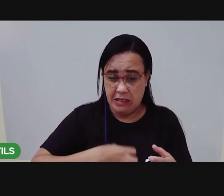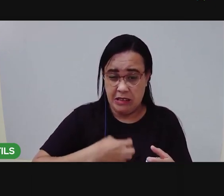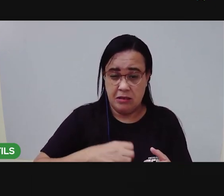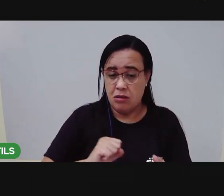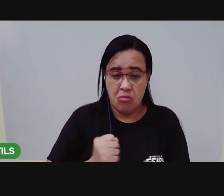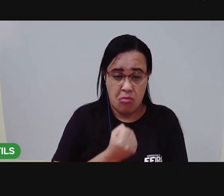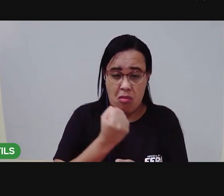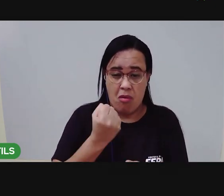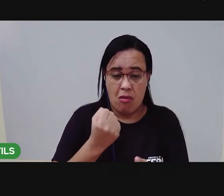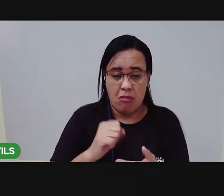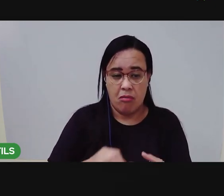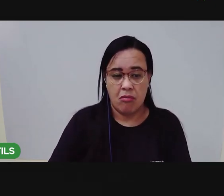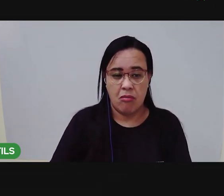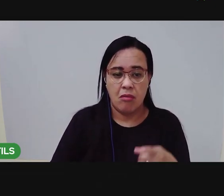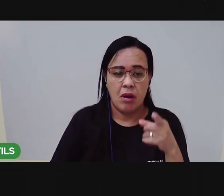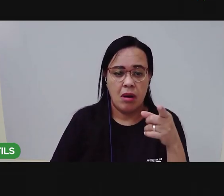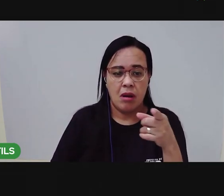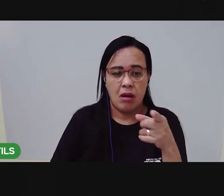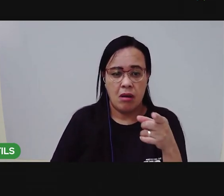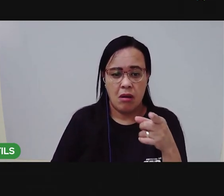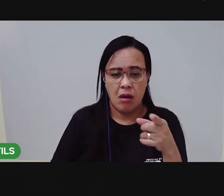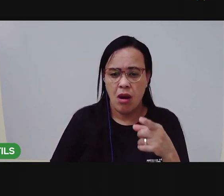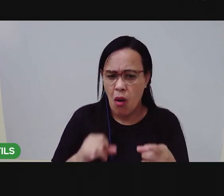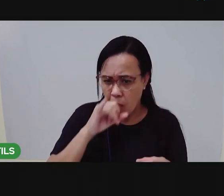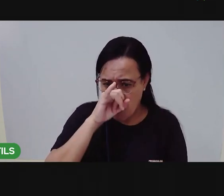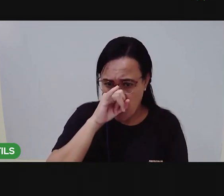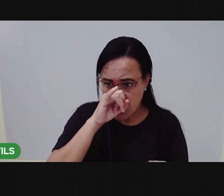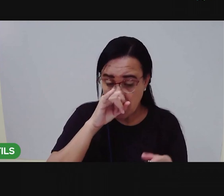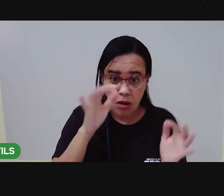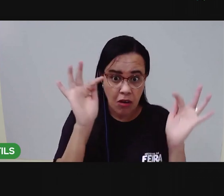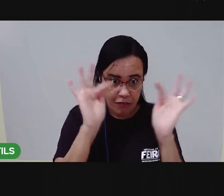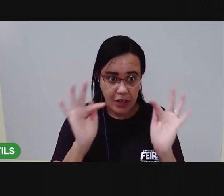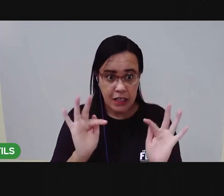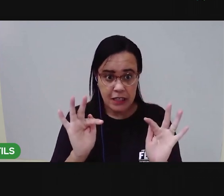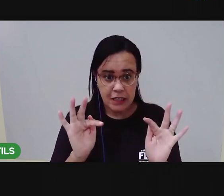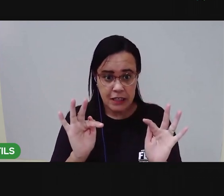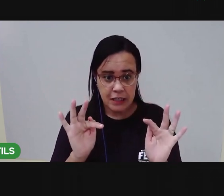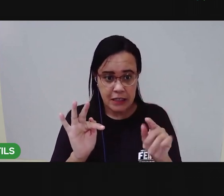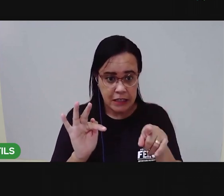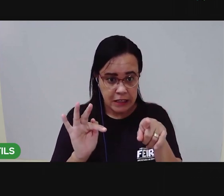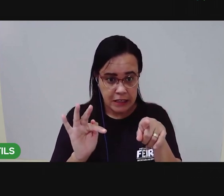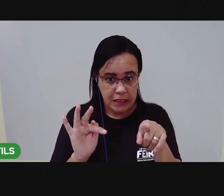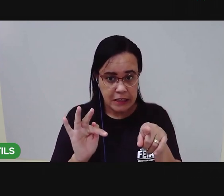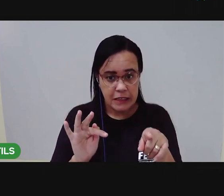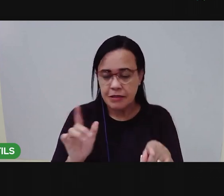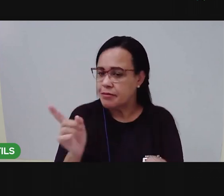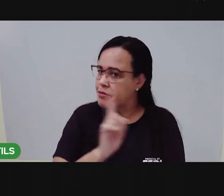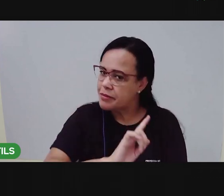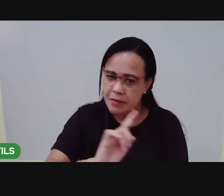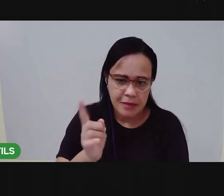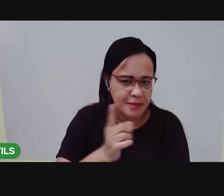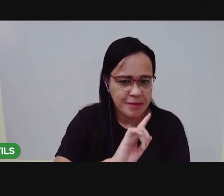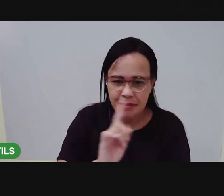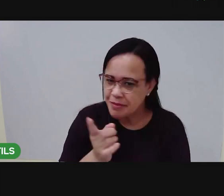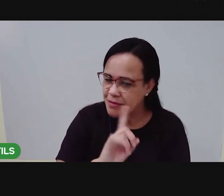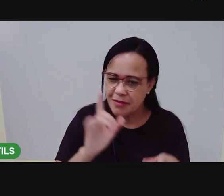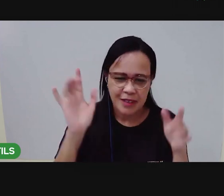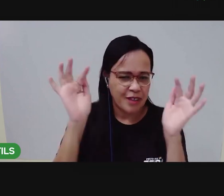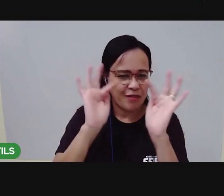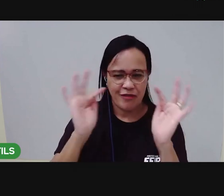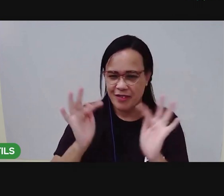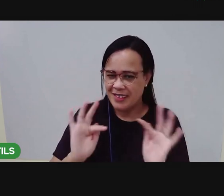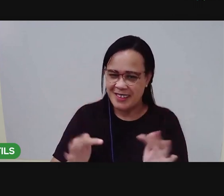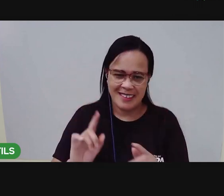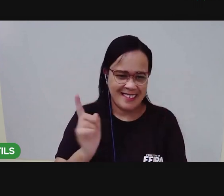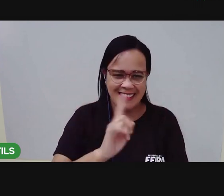porquinho. Ele parecia feliz, criança? Eu acho que não. Ele não tava contente de estar